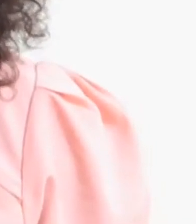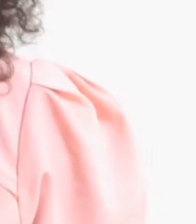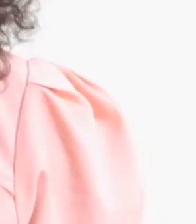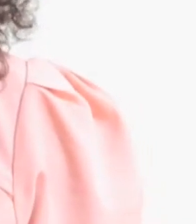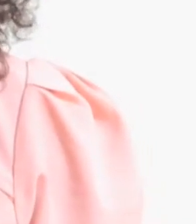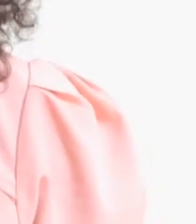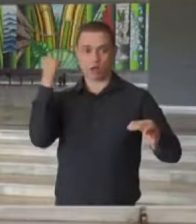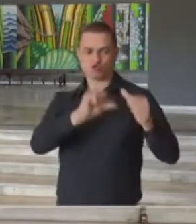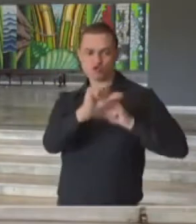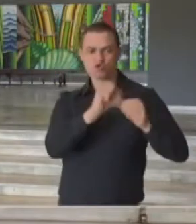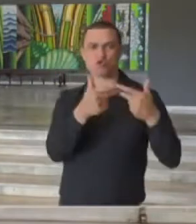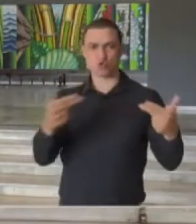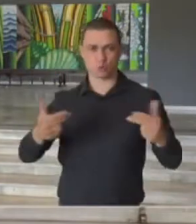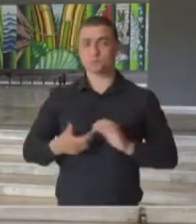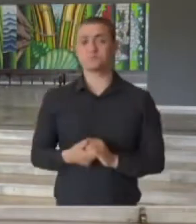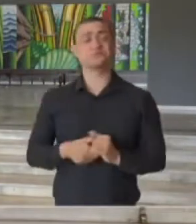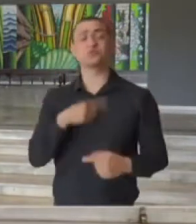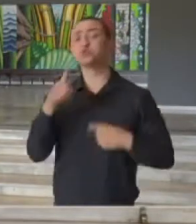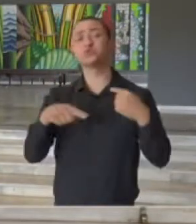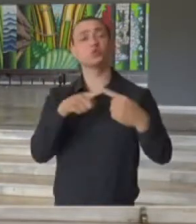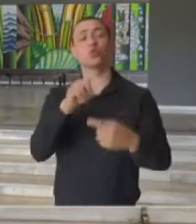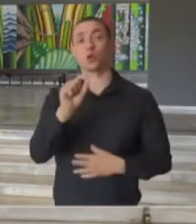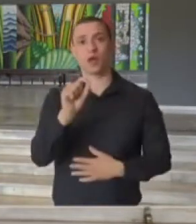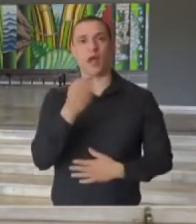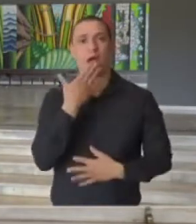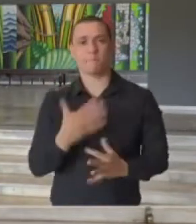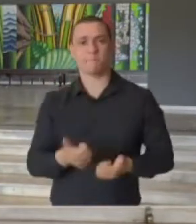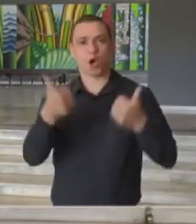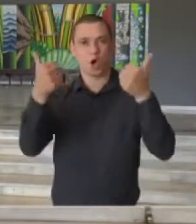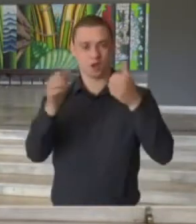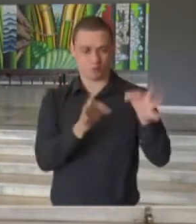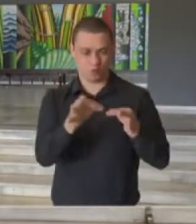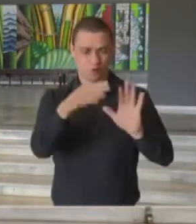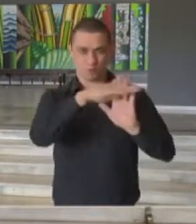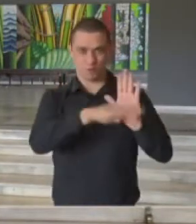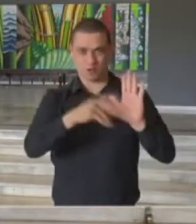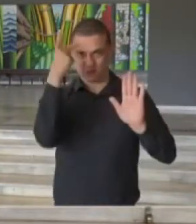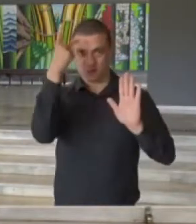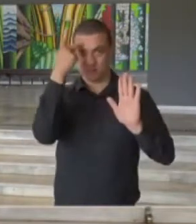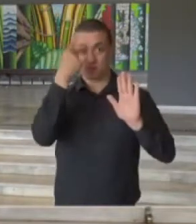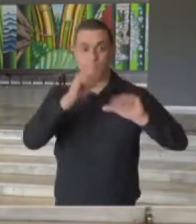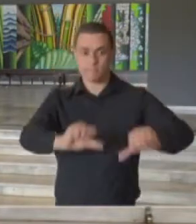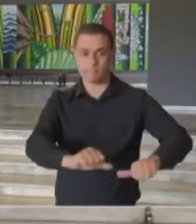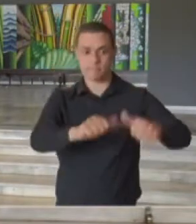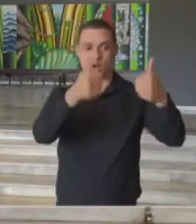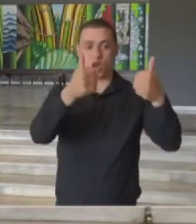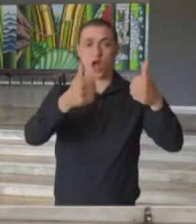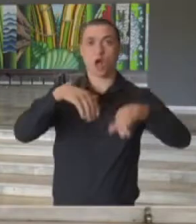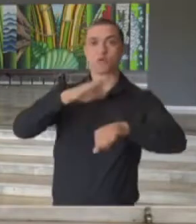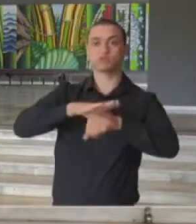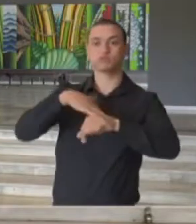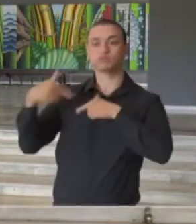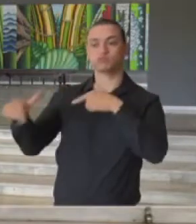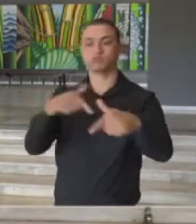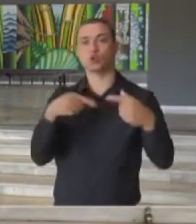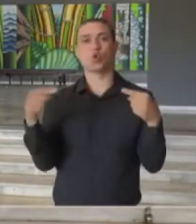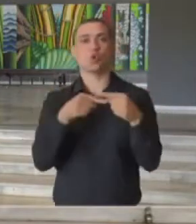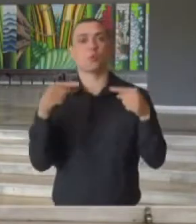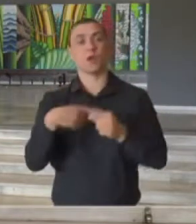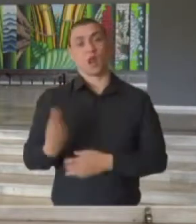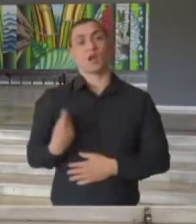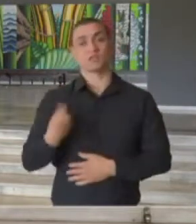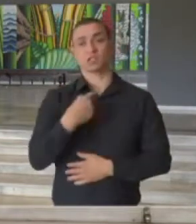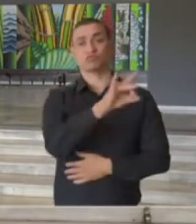coronavírus. O objetivo é aprimorar o plano para torná-lo mais eficiente e adequado à realidade que